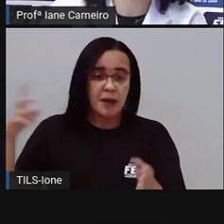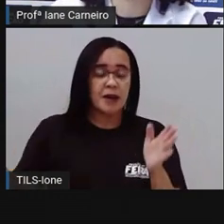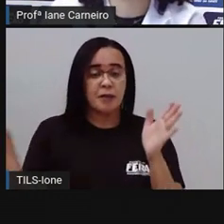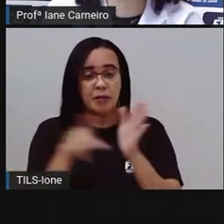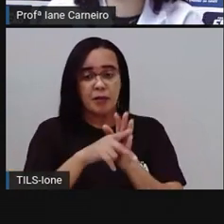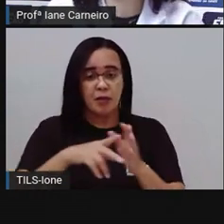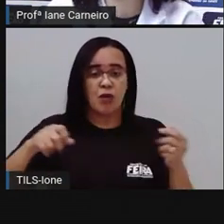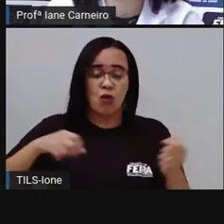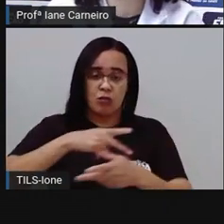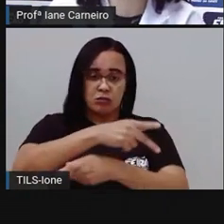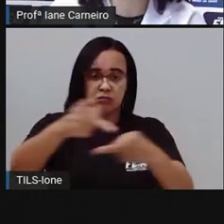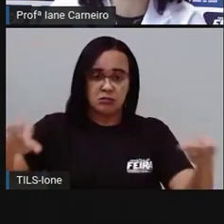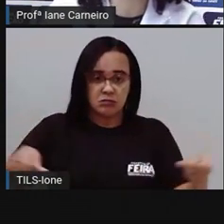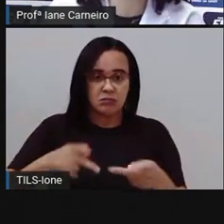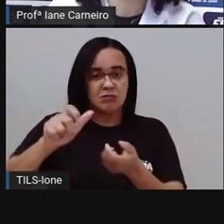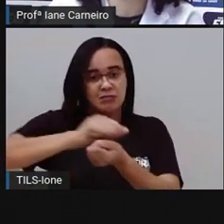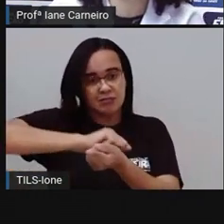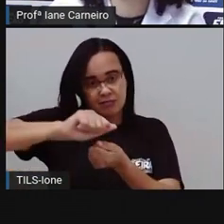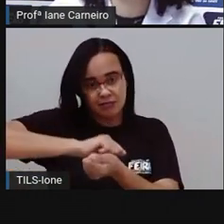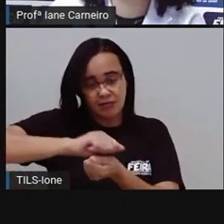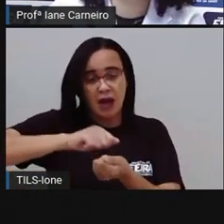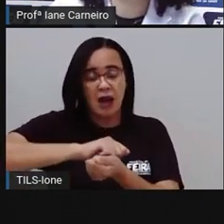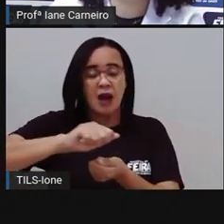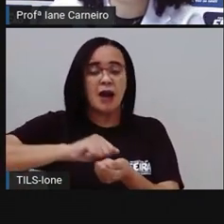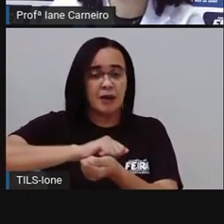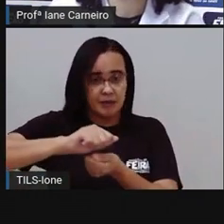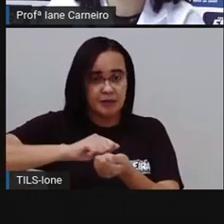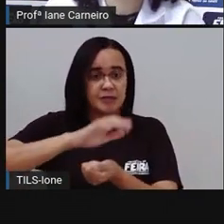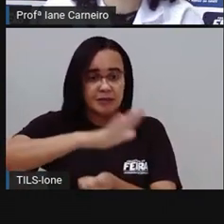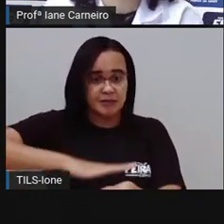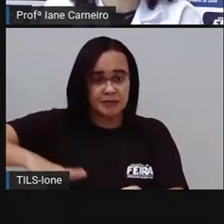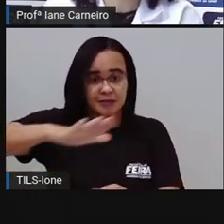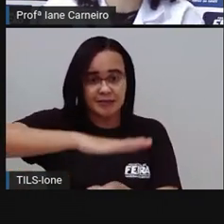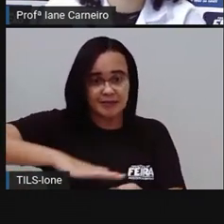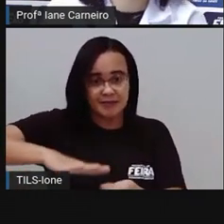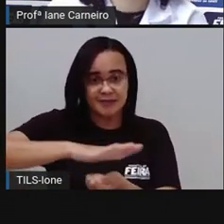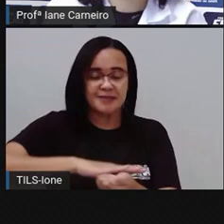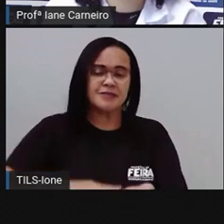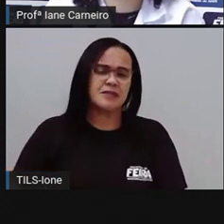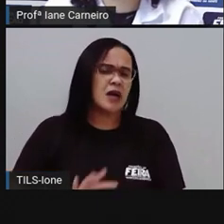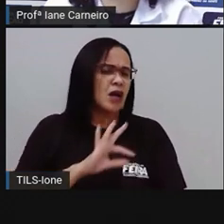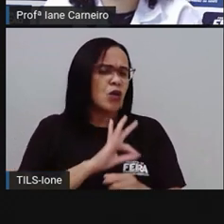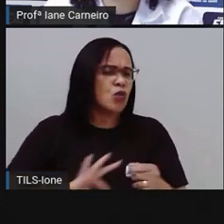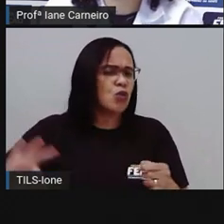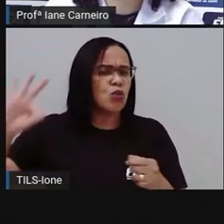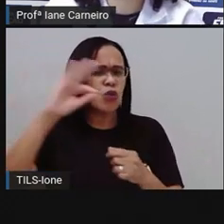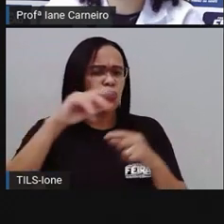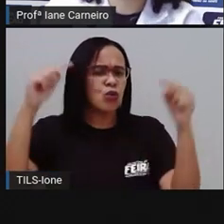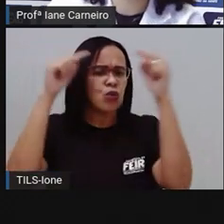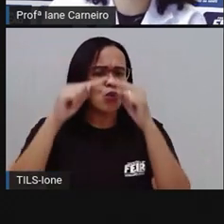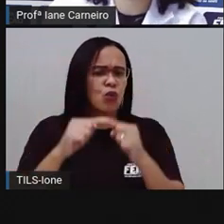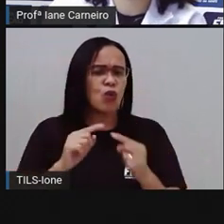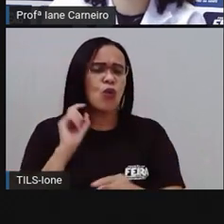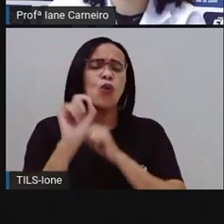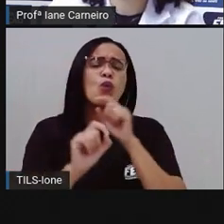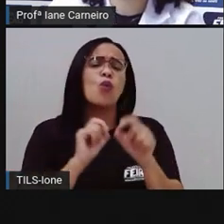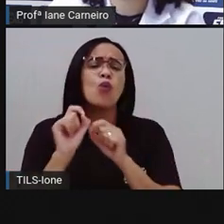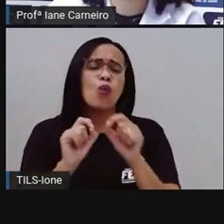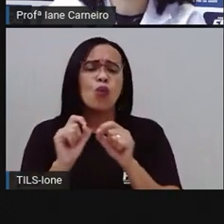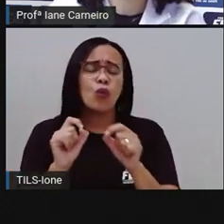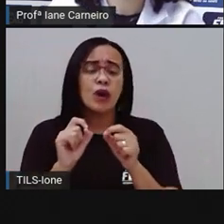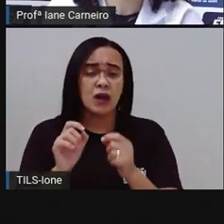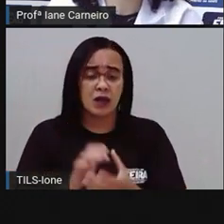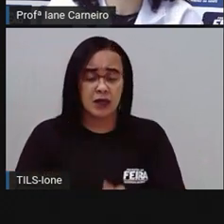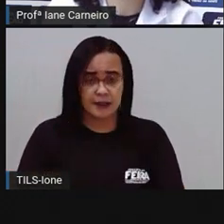lavar a louça, né? Então, o que é que eles têm em comum? Todos eles, os três, eles e outros, né? Que a gente vai ver